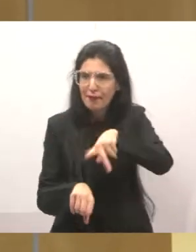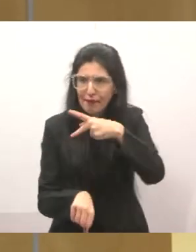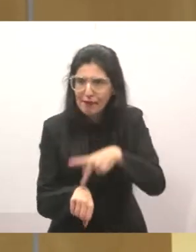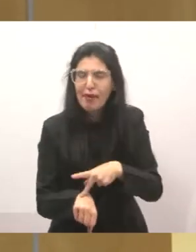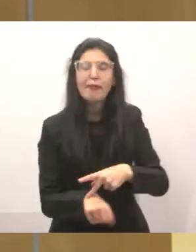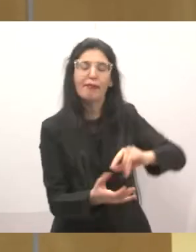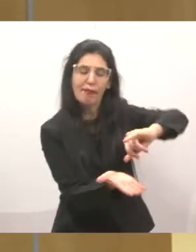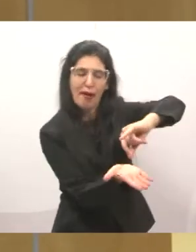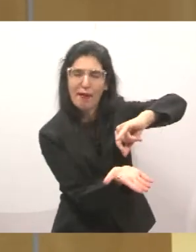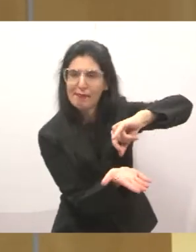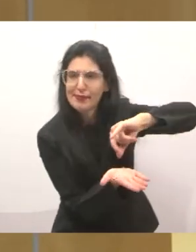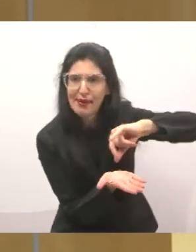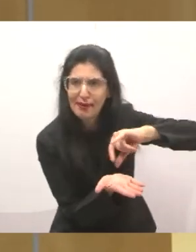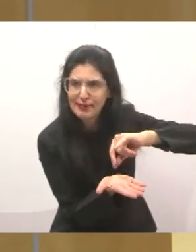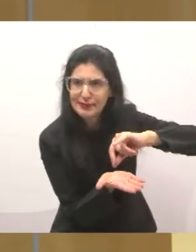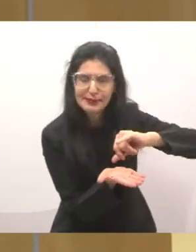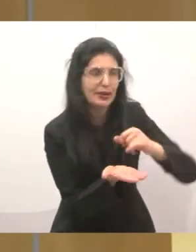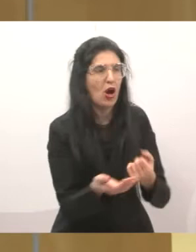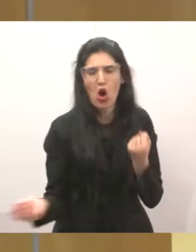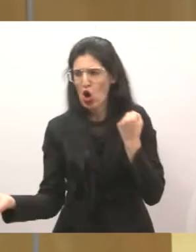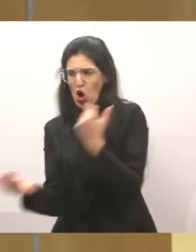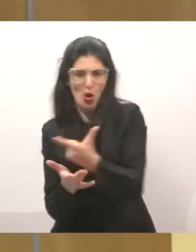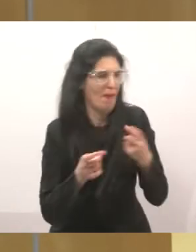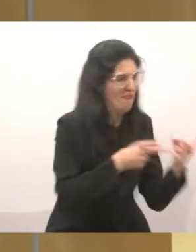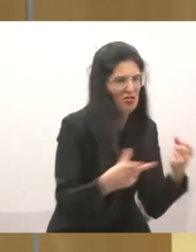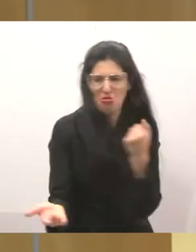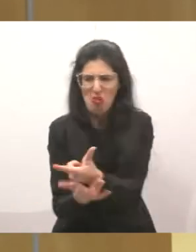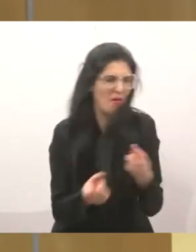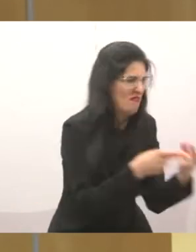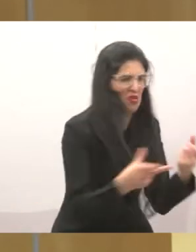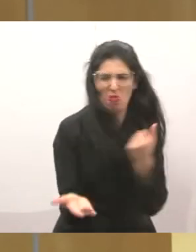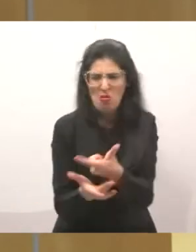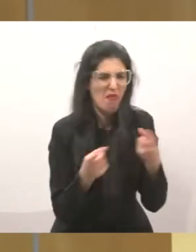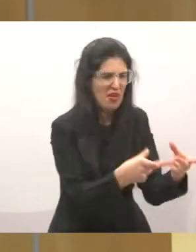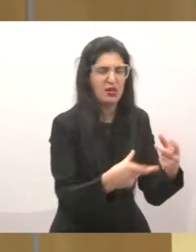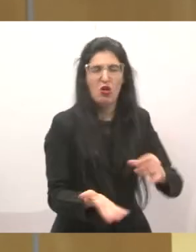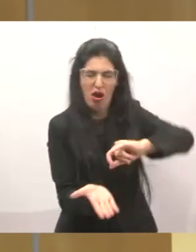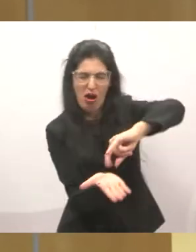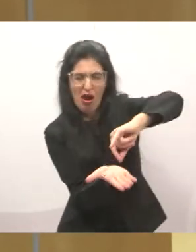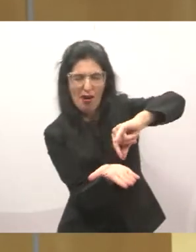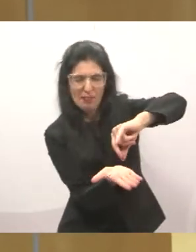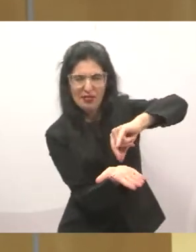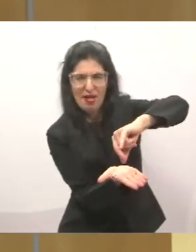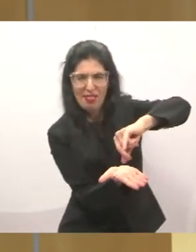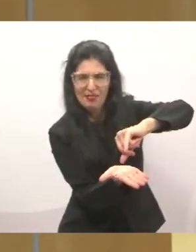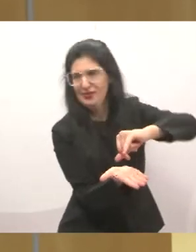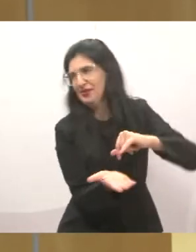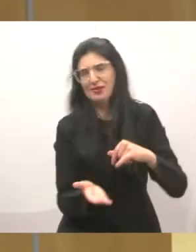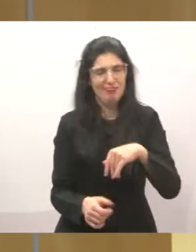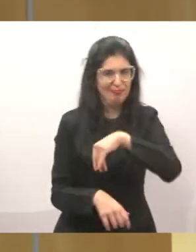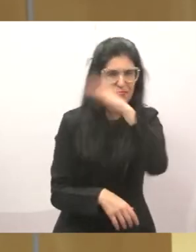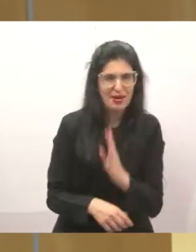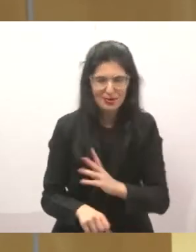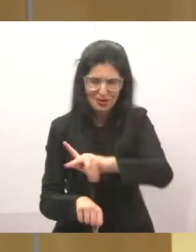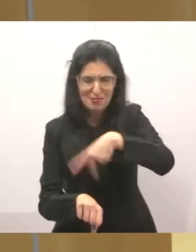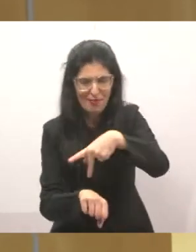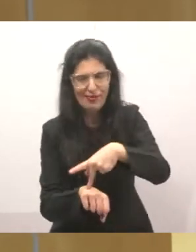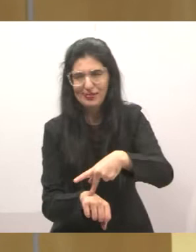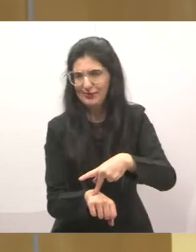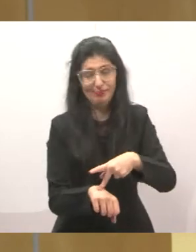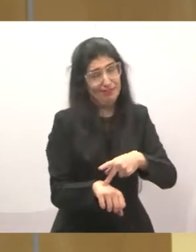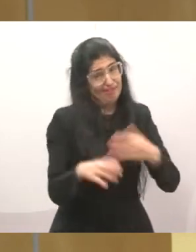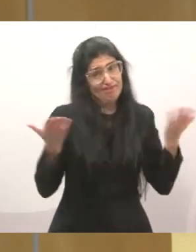capitalista, é um país que as pessoas pensam no capital, pensam nos grandes empresários, porque o político que pensar